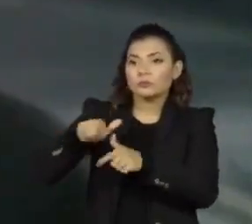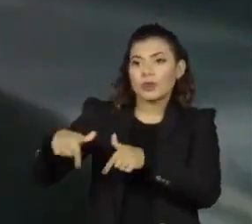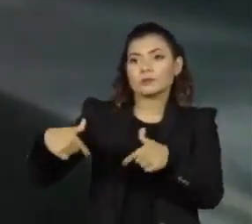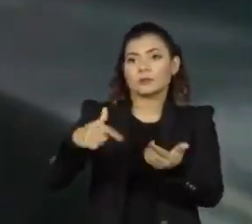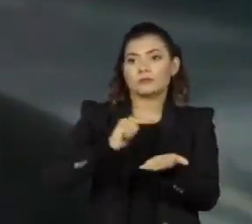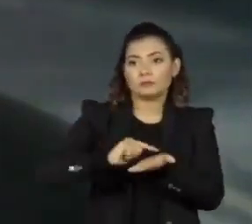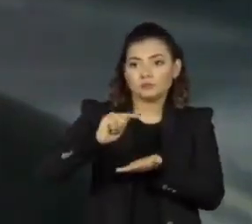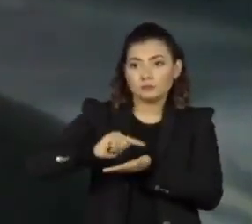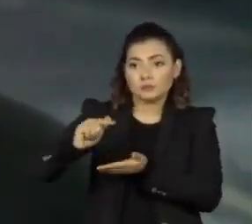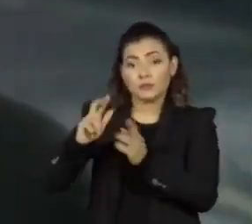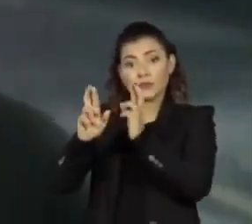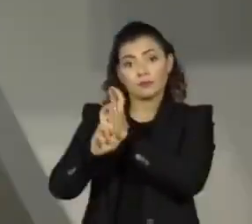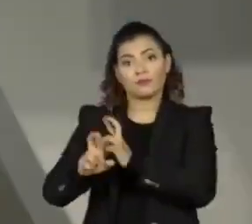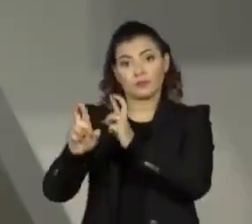planeamento e também de fiscalização.